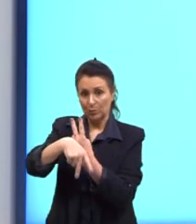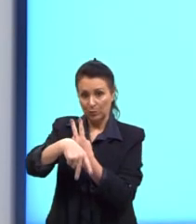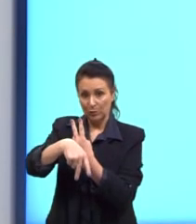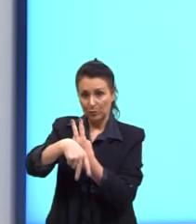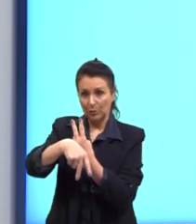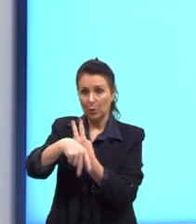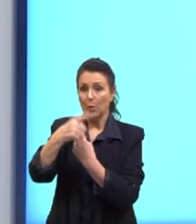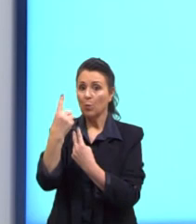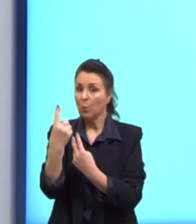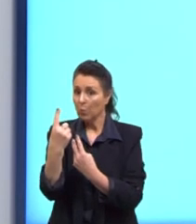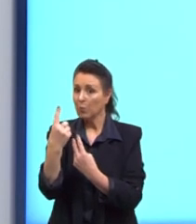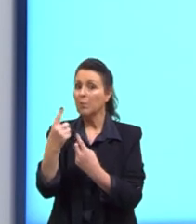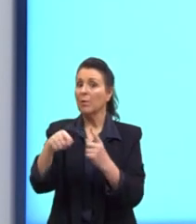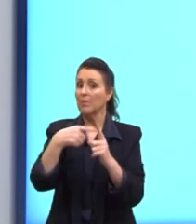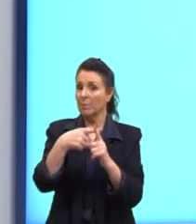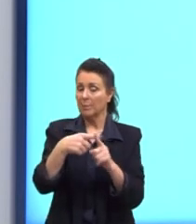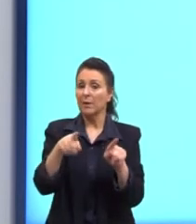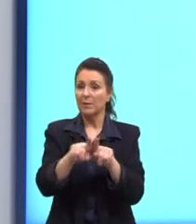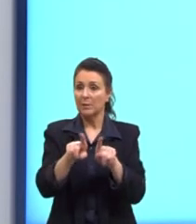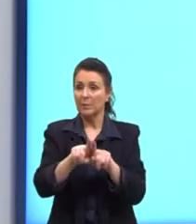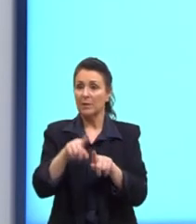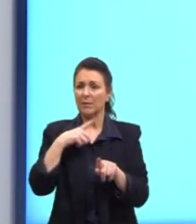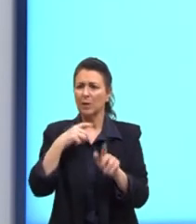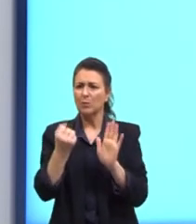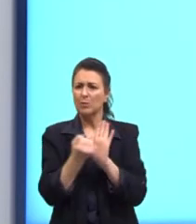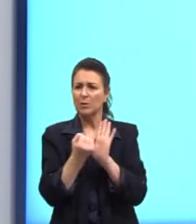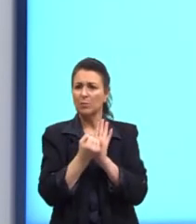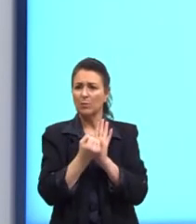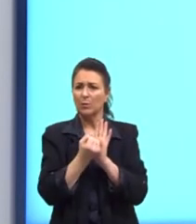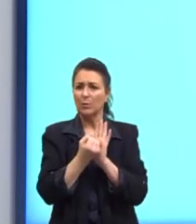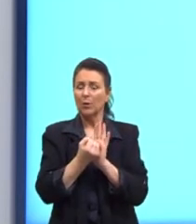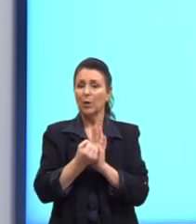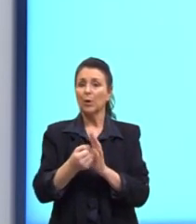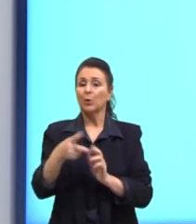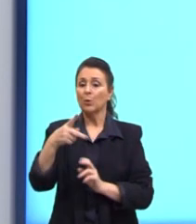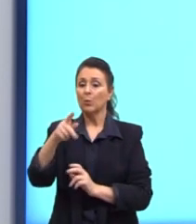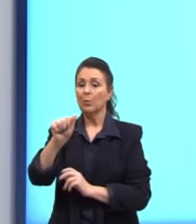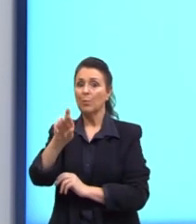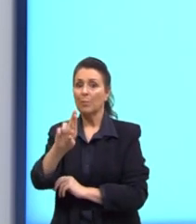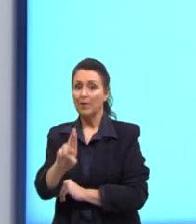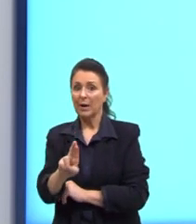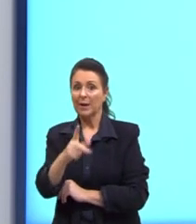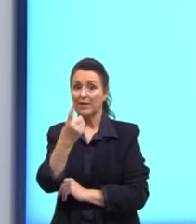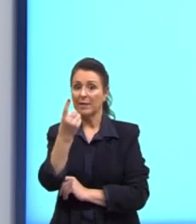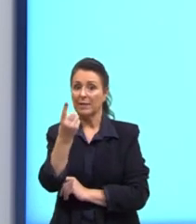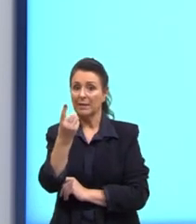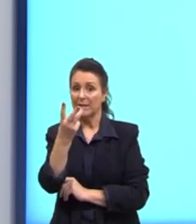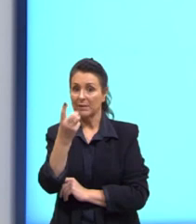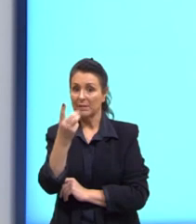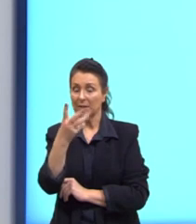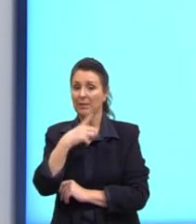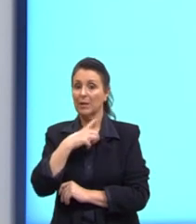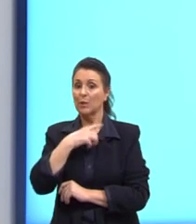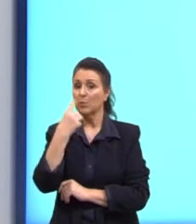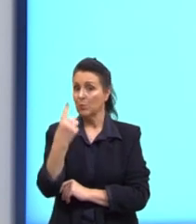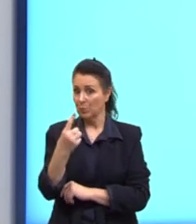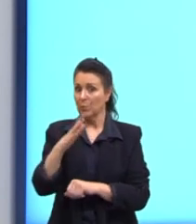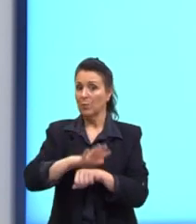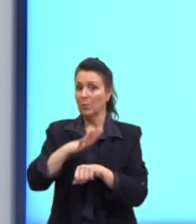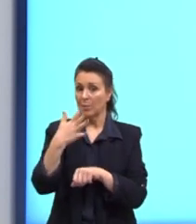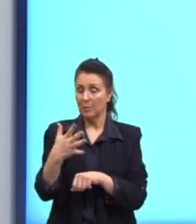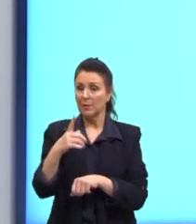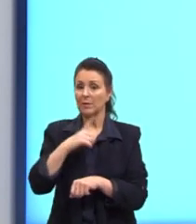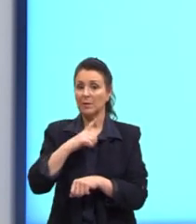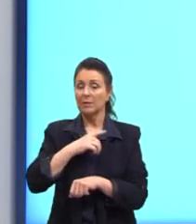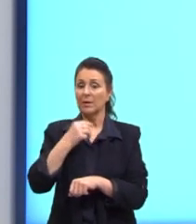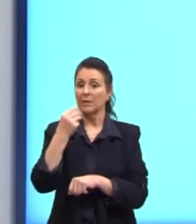Aqui, vemos, nesse símbolo aqui, que tem um a mais no par de número 13. Consiste na presença